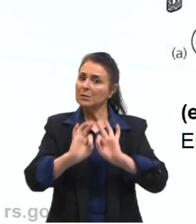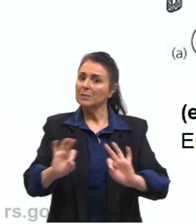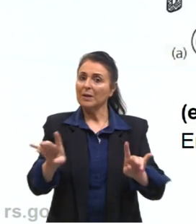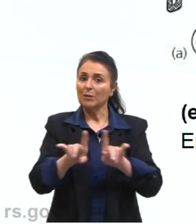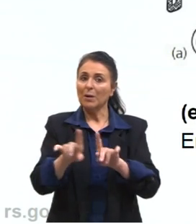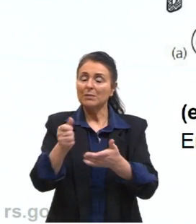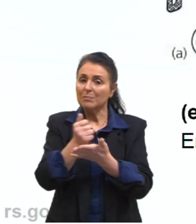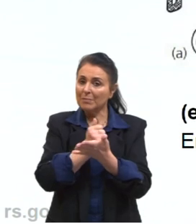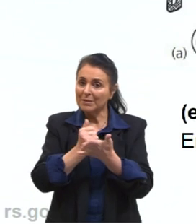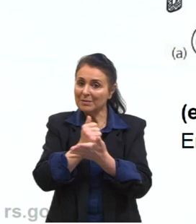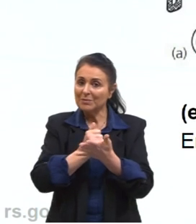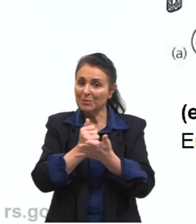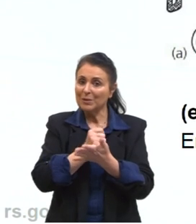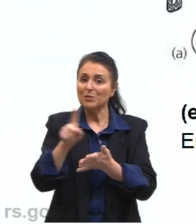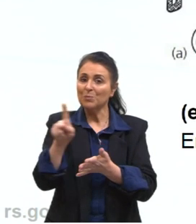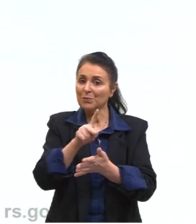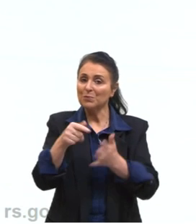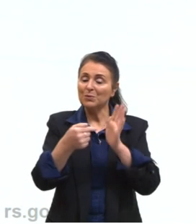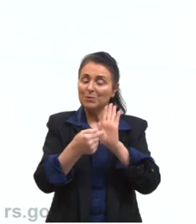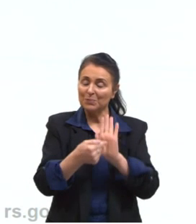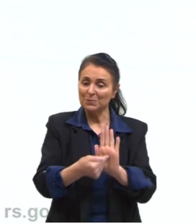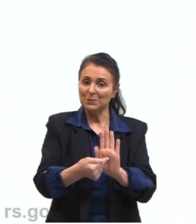basicamente, é isso aqui que acontece.